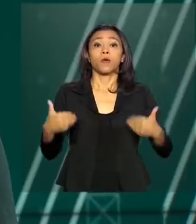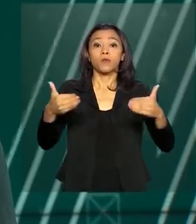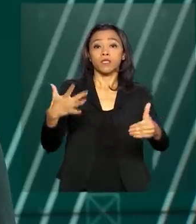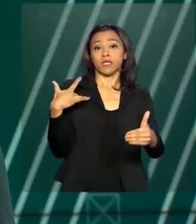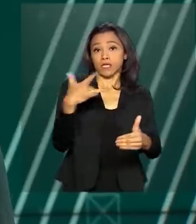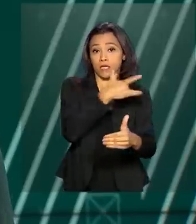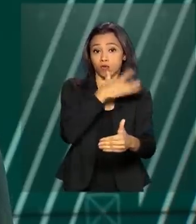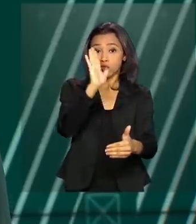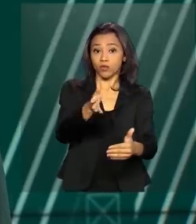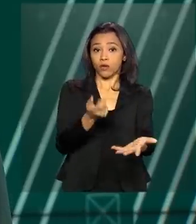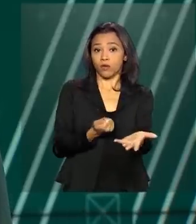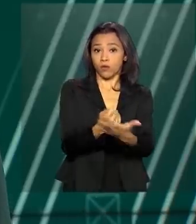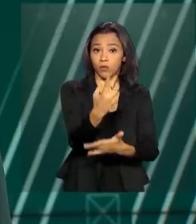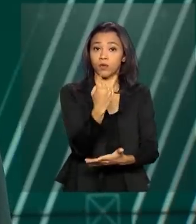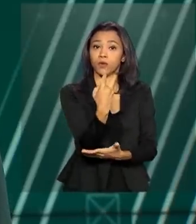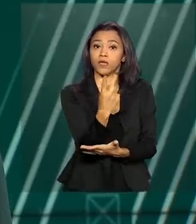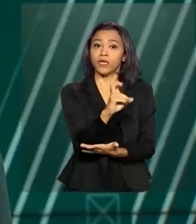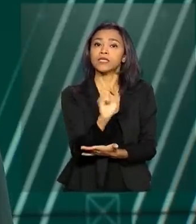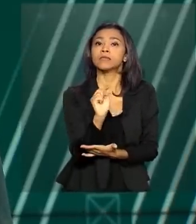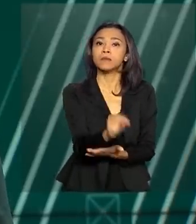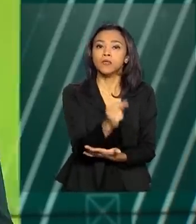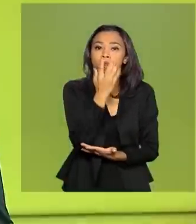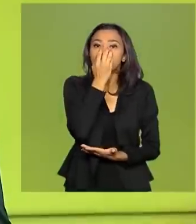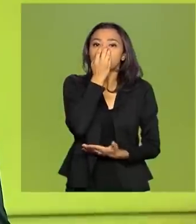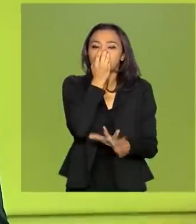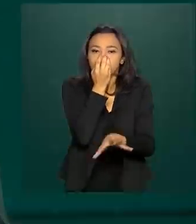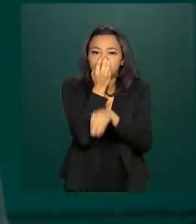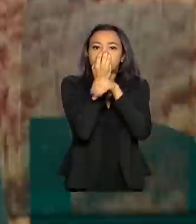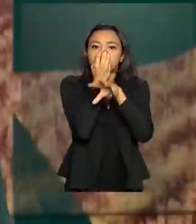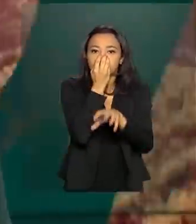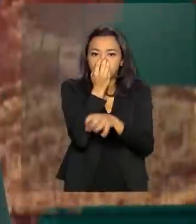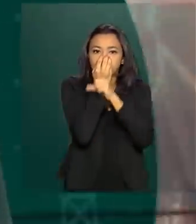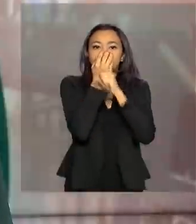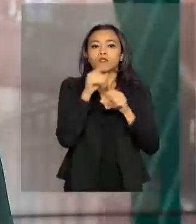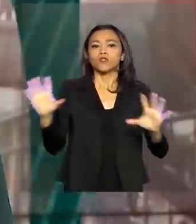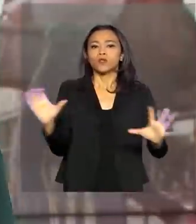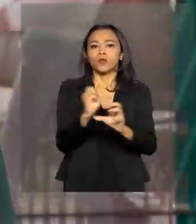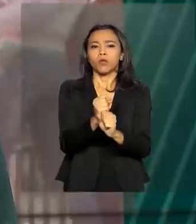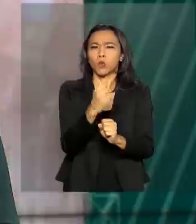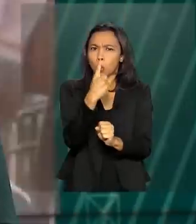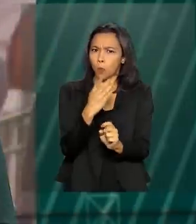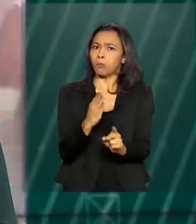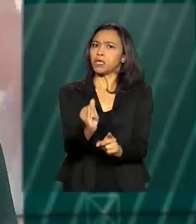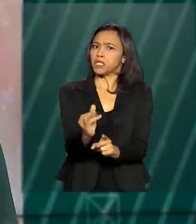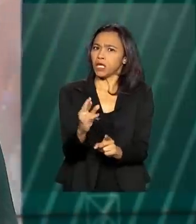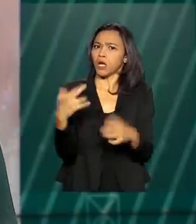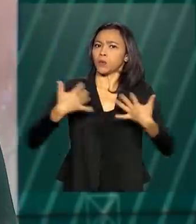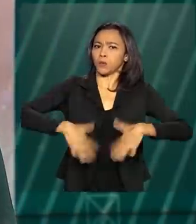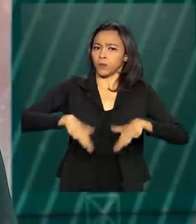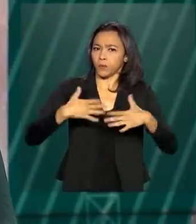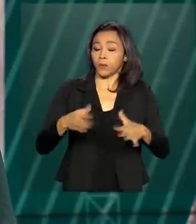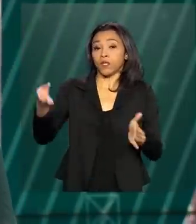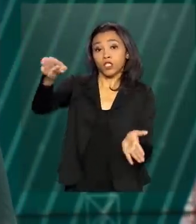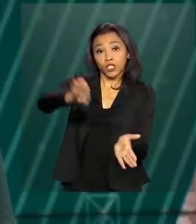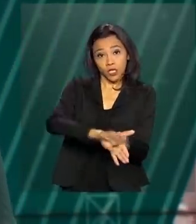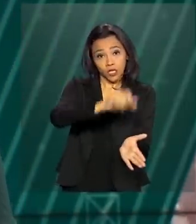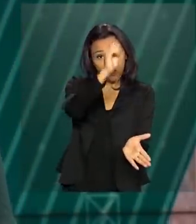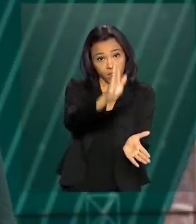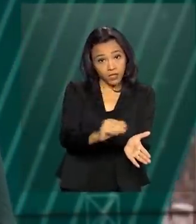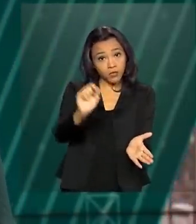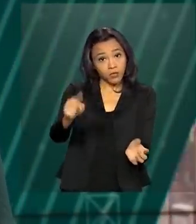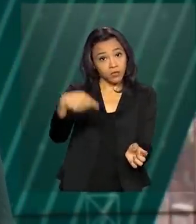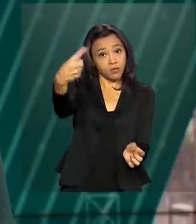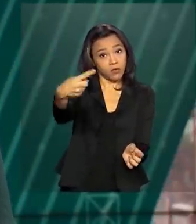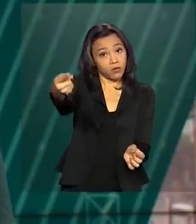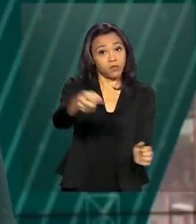adquiriu 15 mil respiradores mecânicos, um investimento que chega a 1 bilhão de reais. O aparelho chega ao Brasil nas próximas semanas